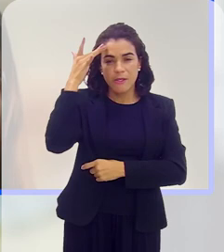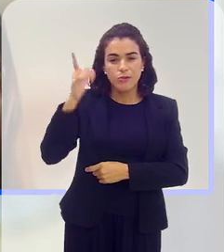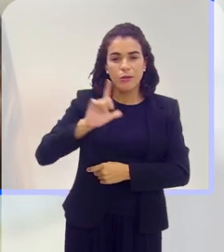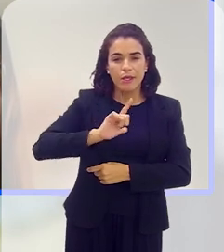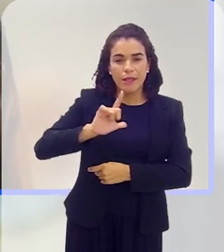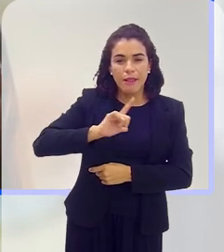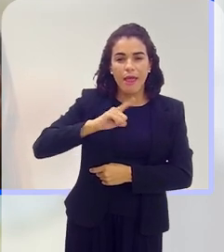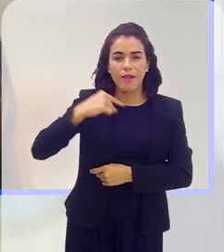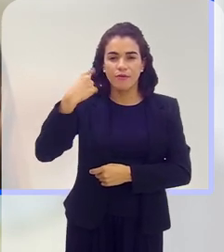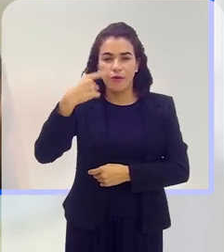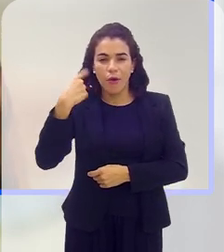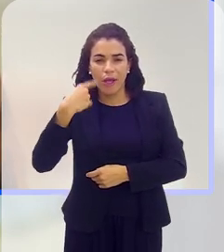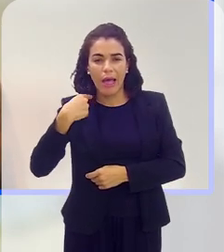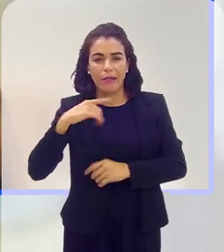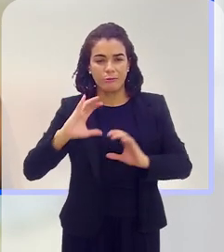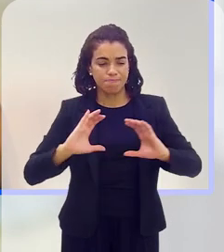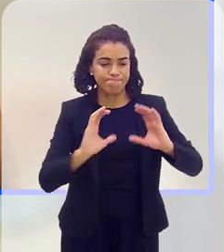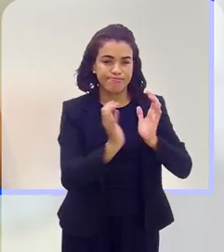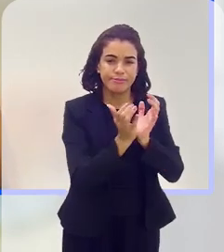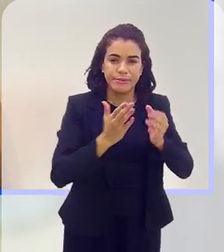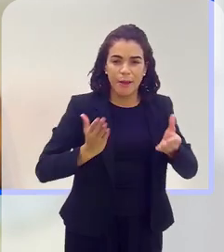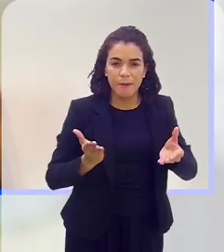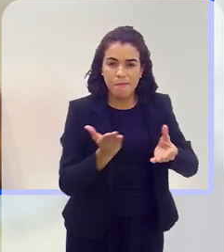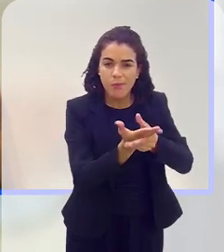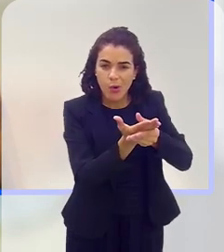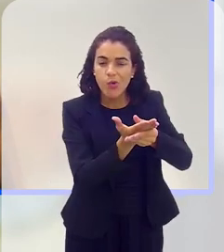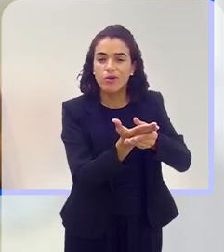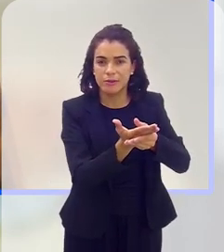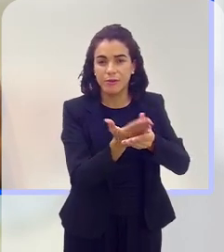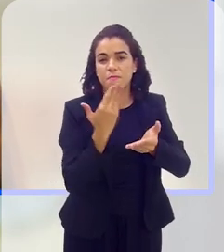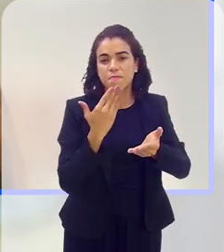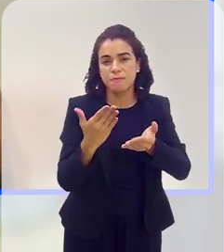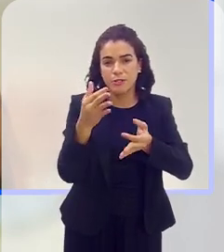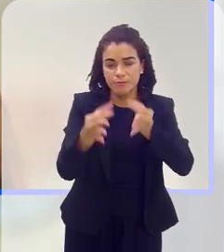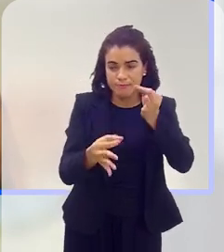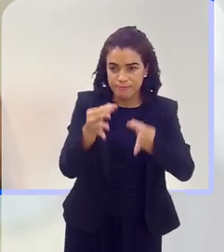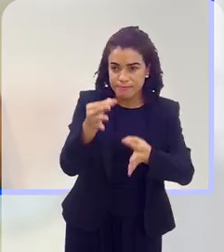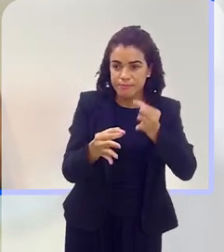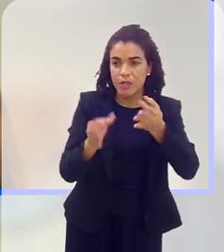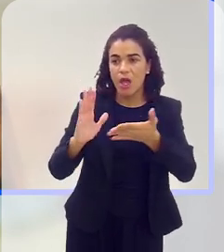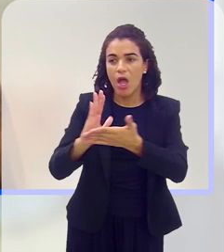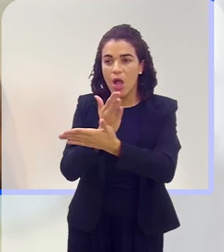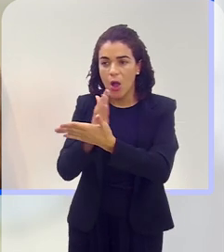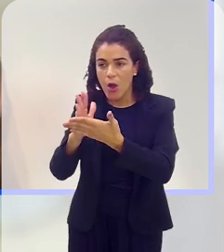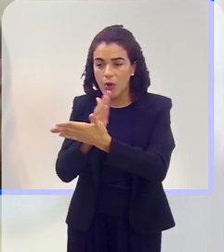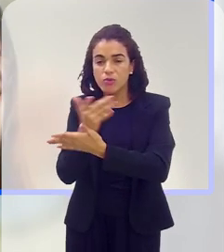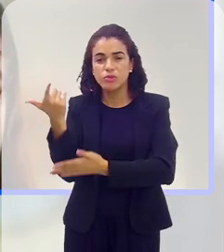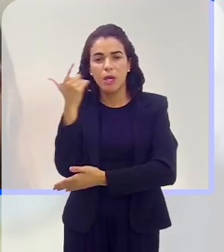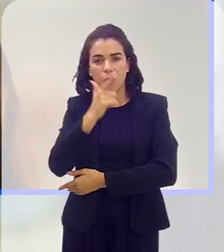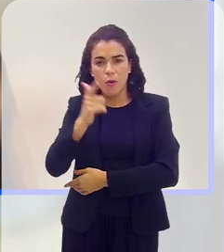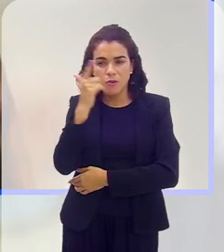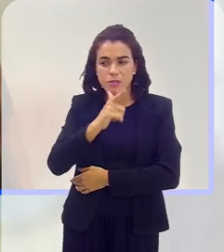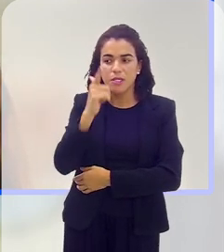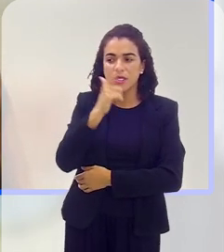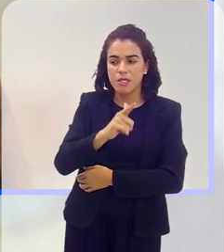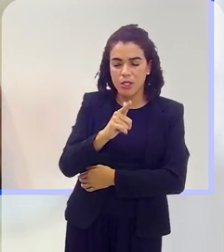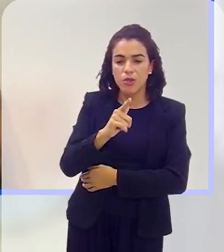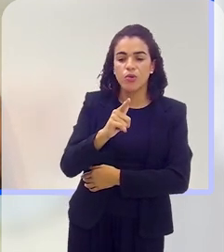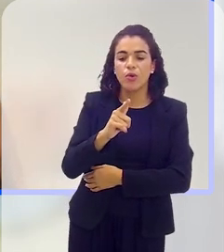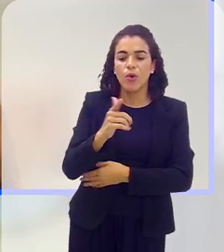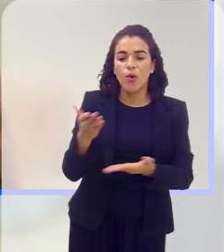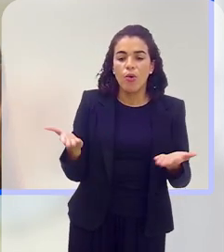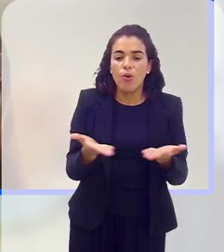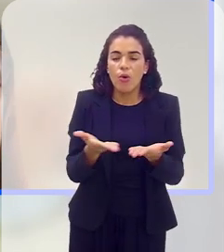defensoria, que tem advogado, eles estão ingressando, a maior parte está conseguindo, né,